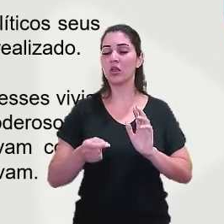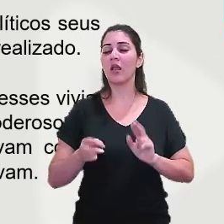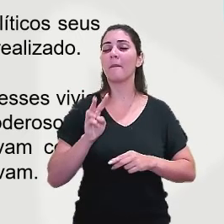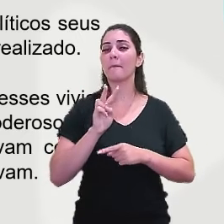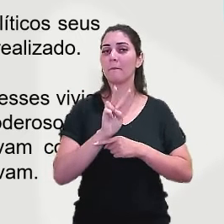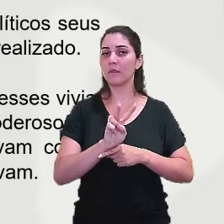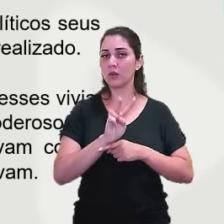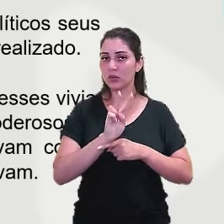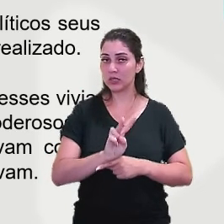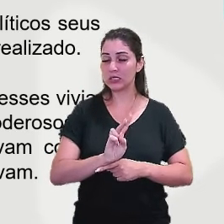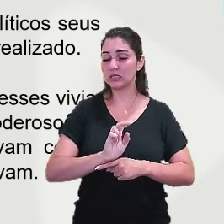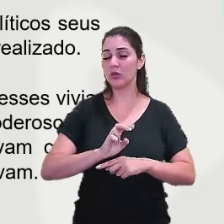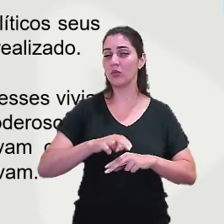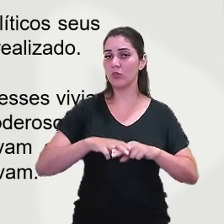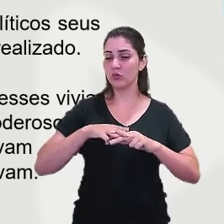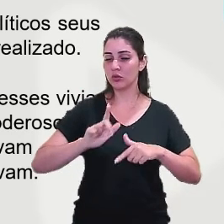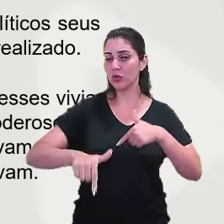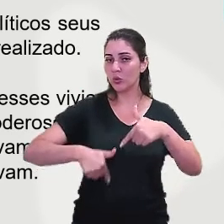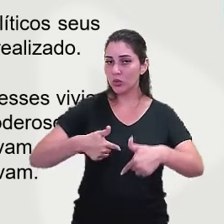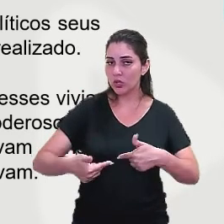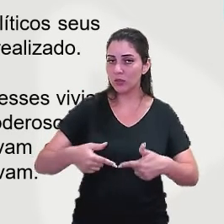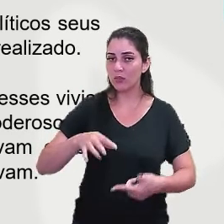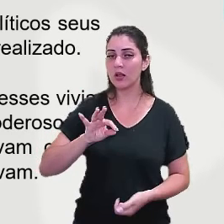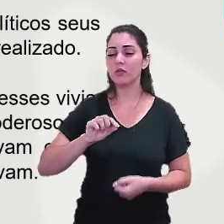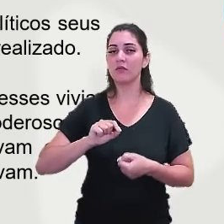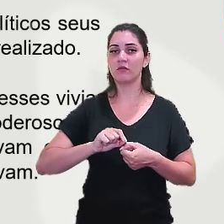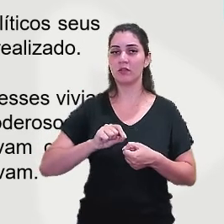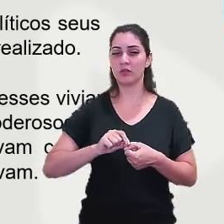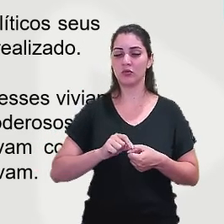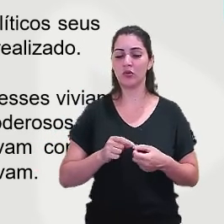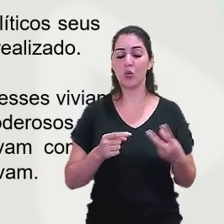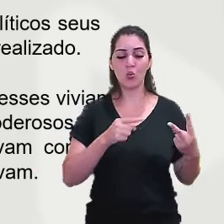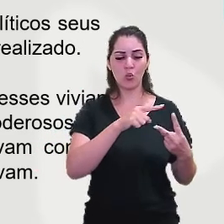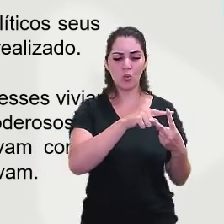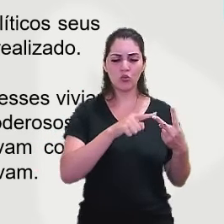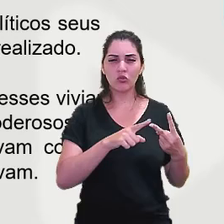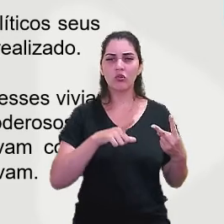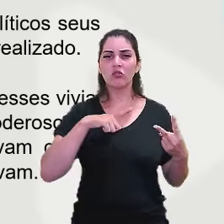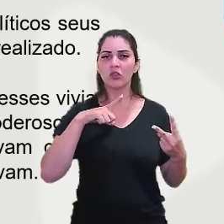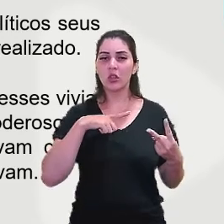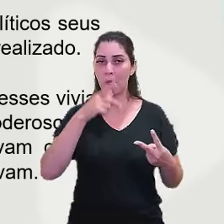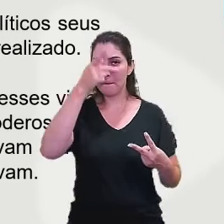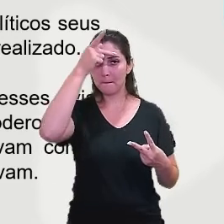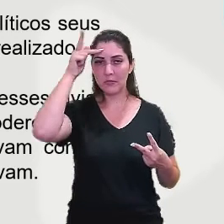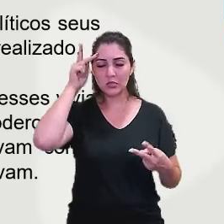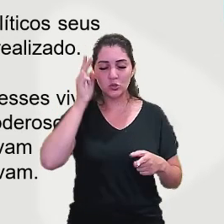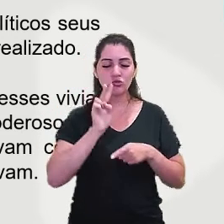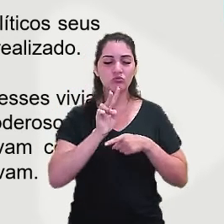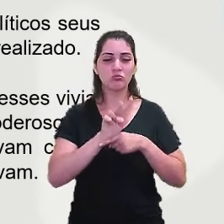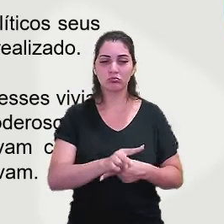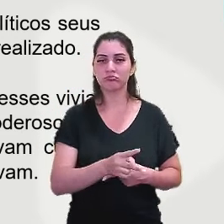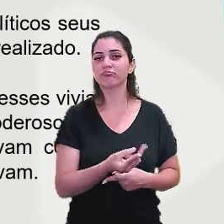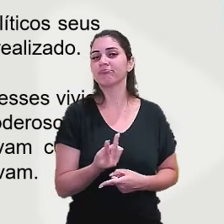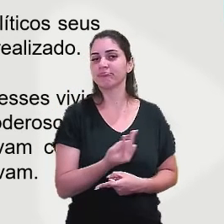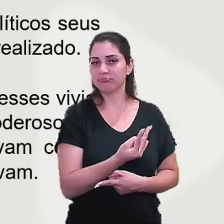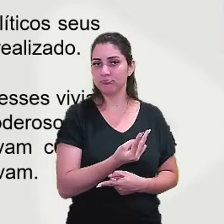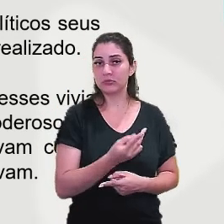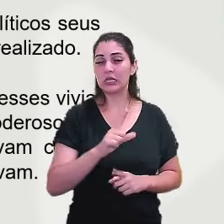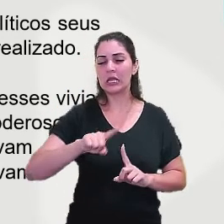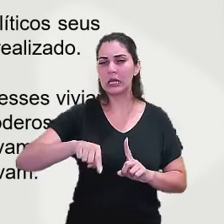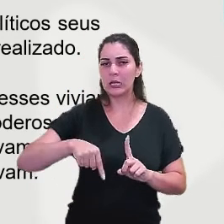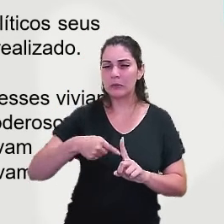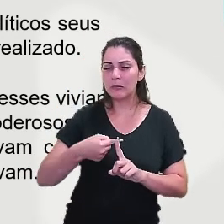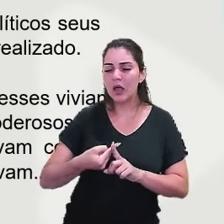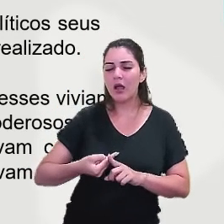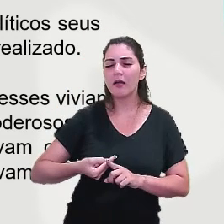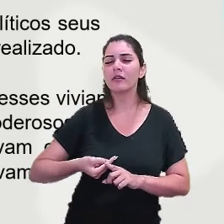realizado. Vejam, esses dois tipos tinham pessoas que apadrinhavam eles, protegiam. Mas, com